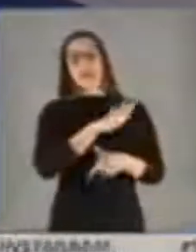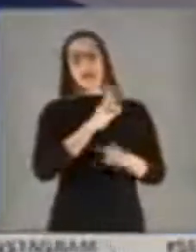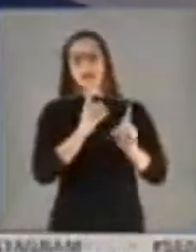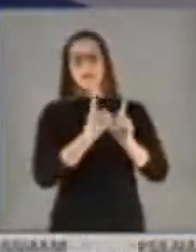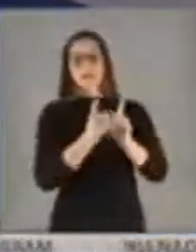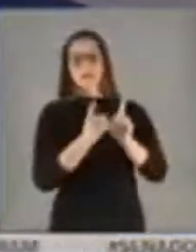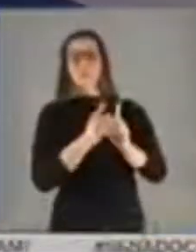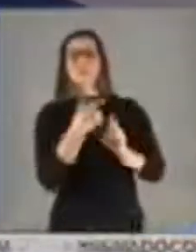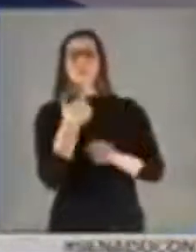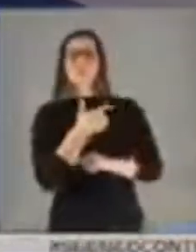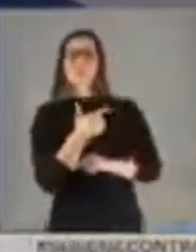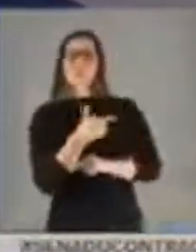naqueles estados onde houve colapso. Obrigado. Obrigado.